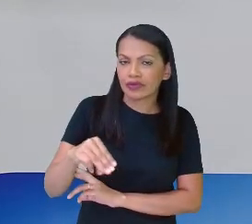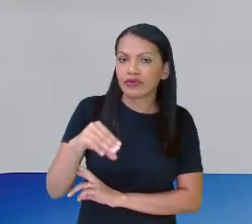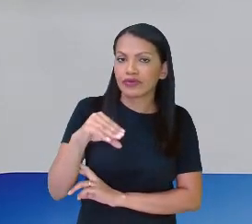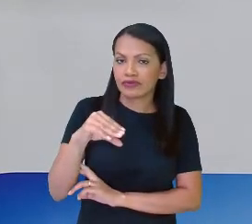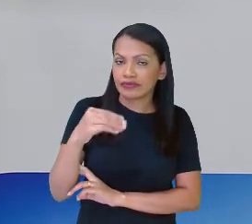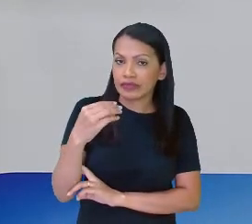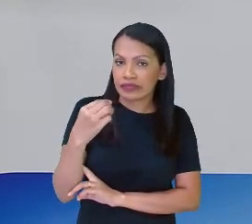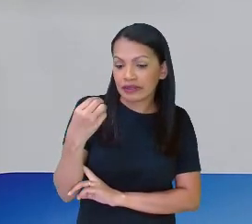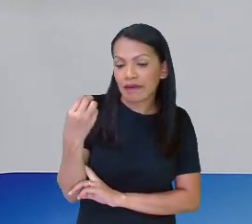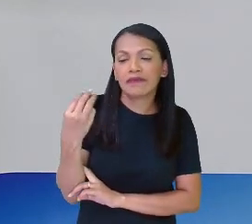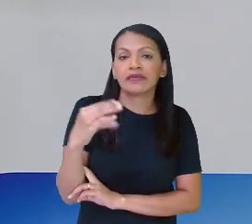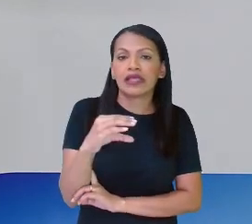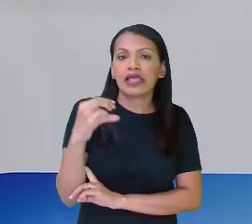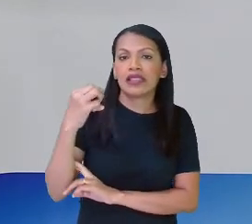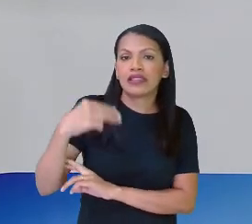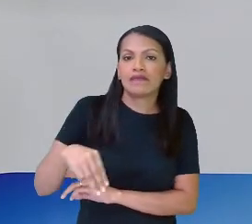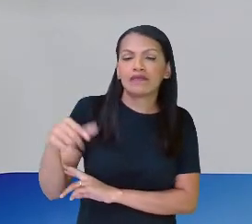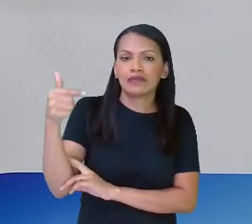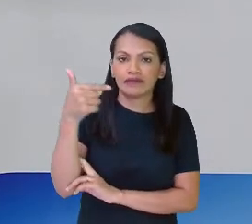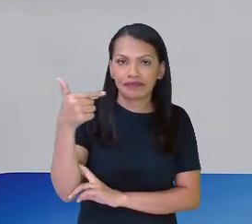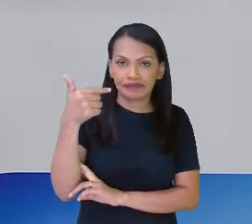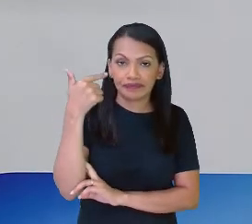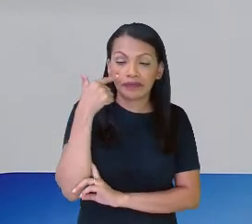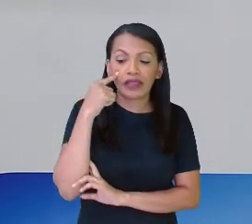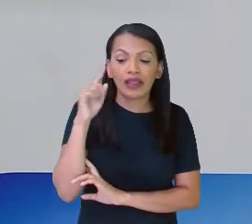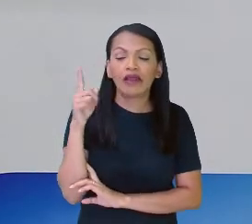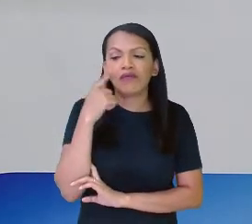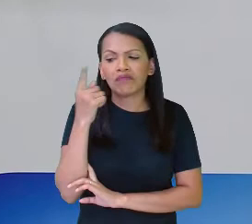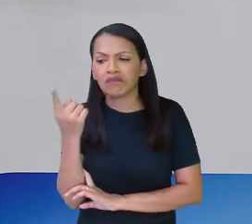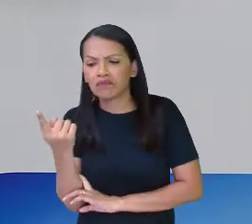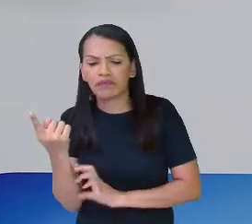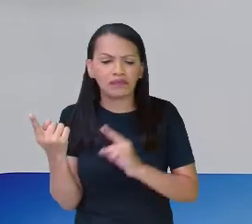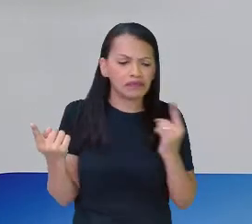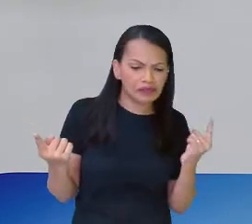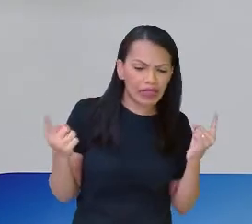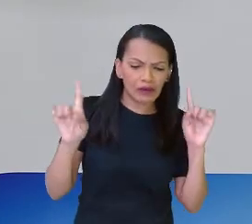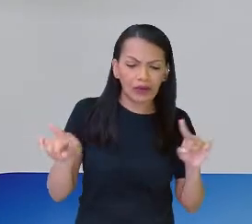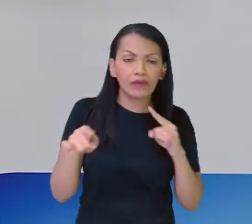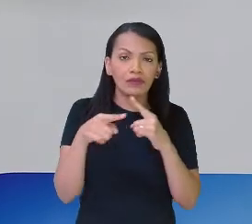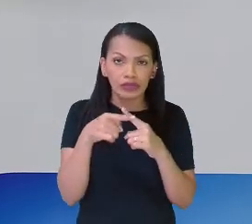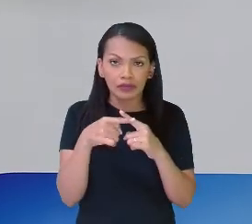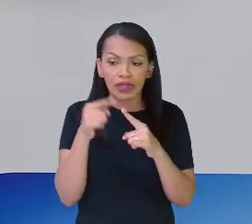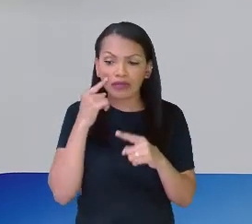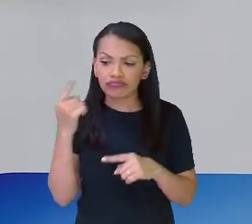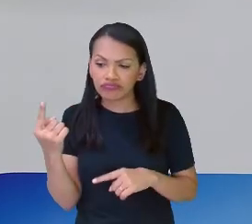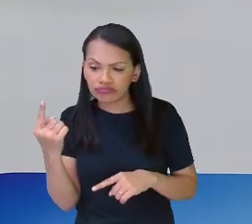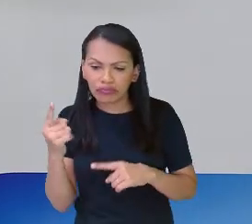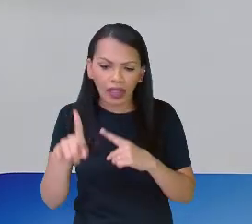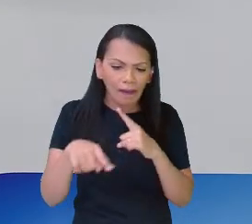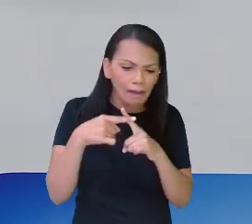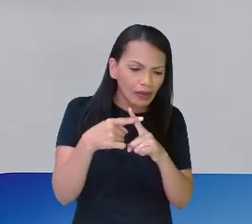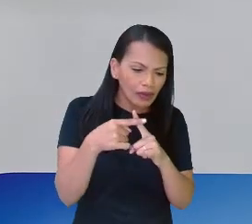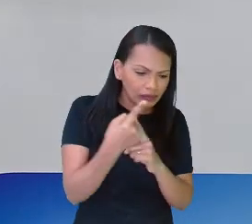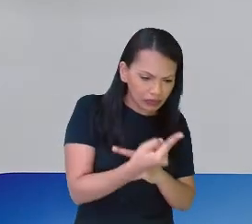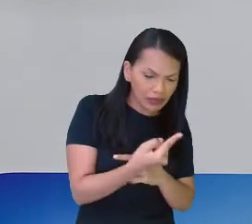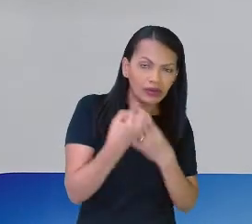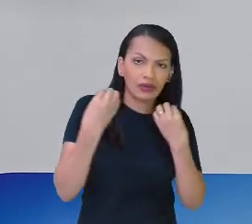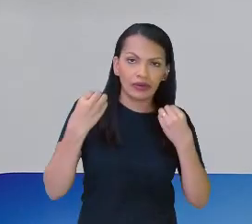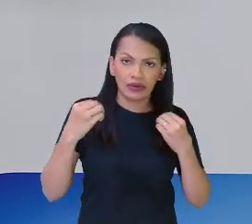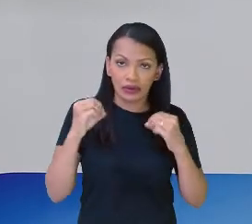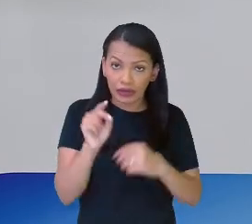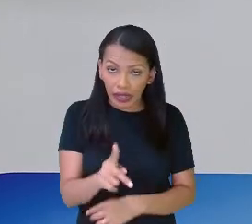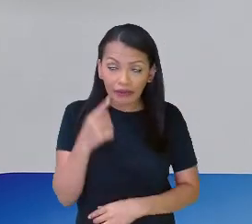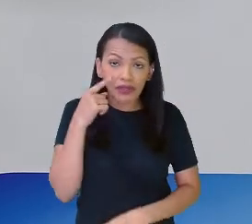centímetros aqui. E multiplicar um pelo outro. Aí, eu vou achar a área, que será em centímetros quadrados, né? Lembra daquele